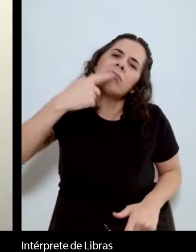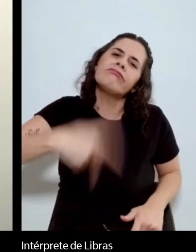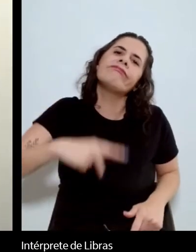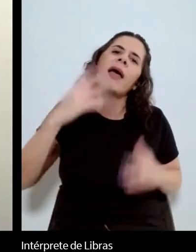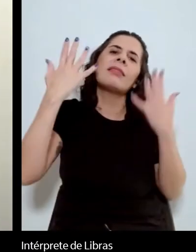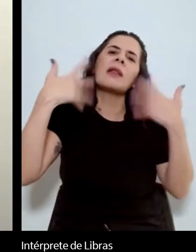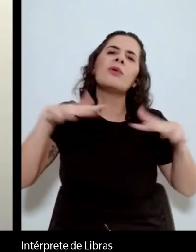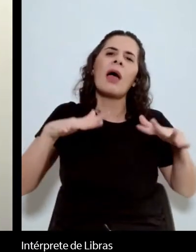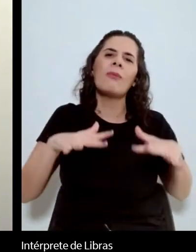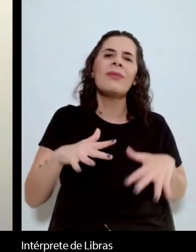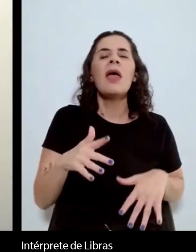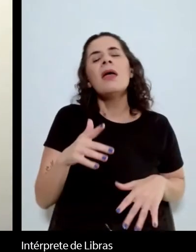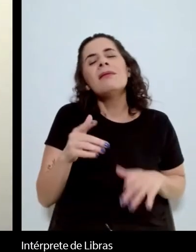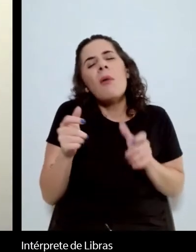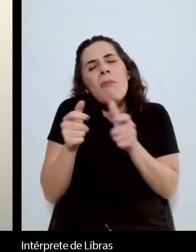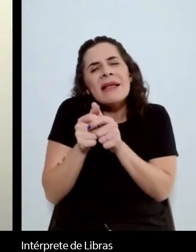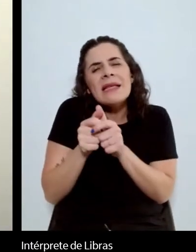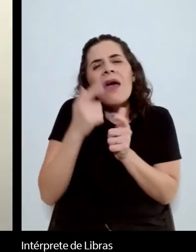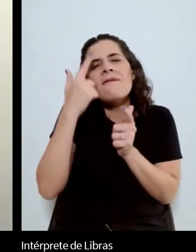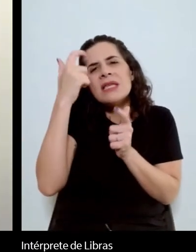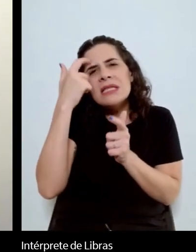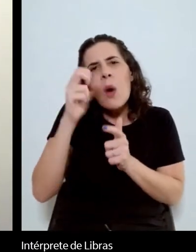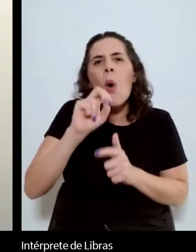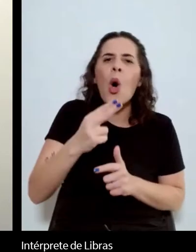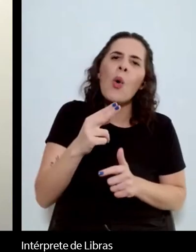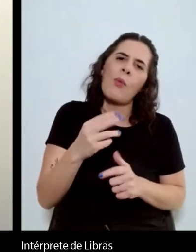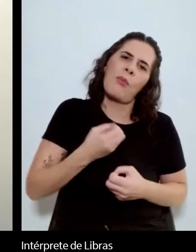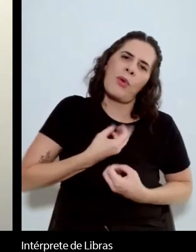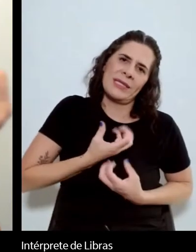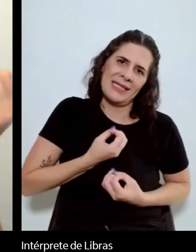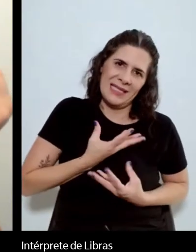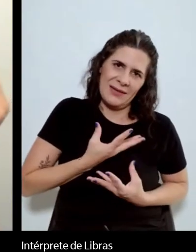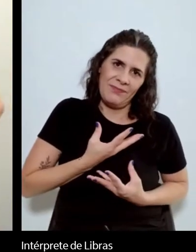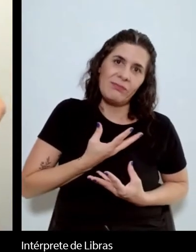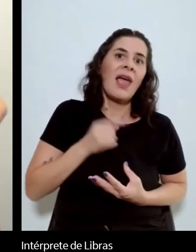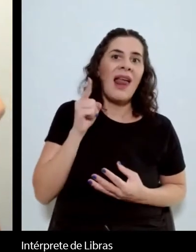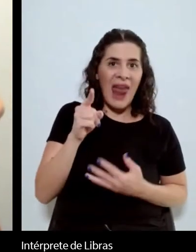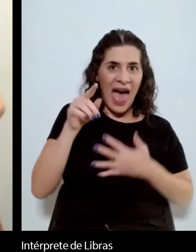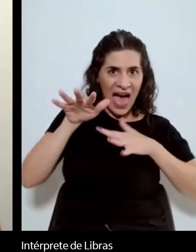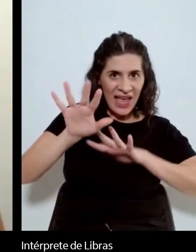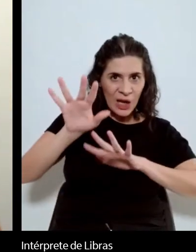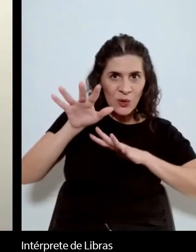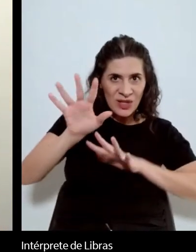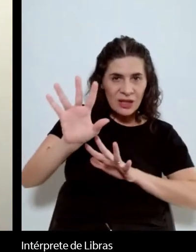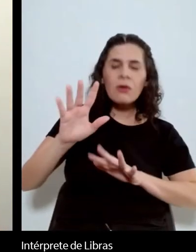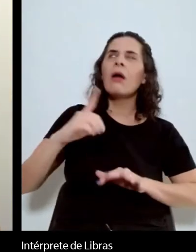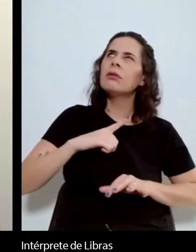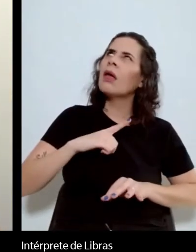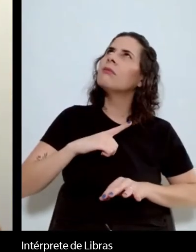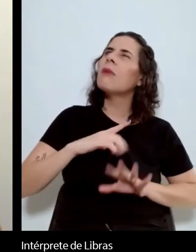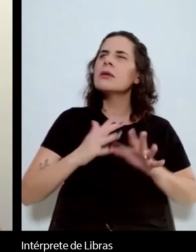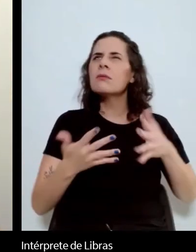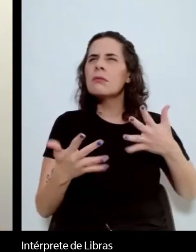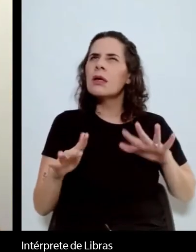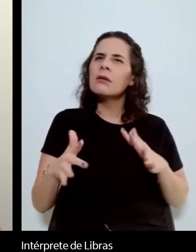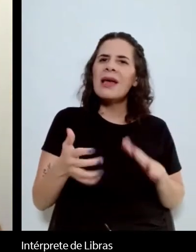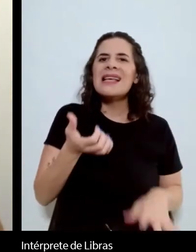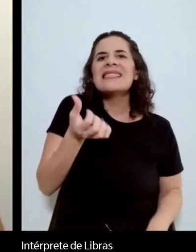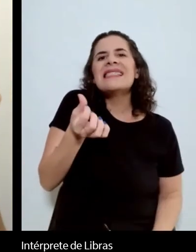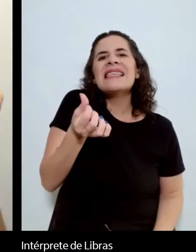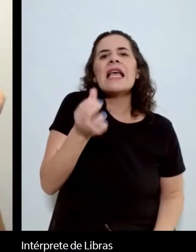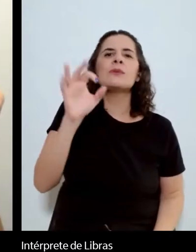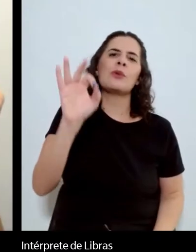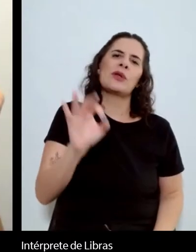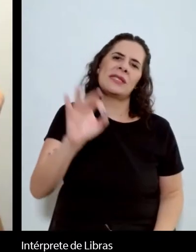poesia. E no Reino Unido estima-se que os títulos traduzidos representem cerca de 6%